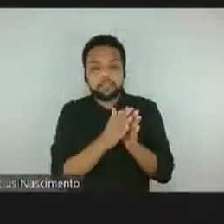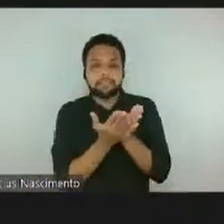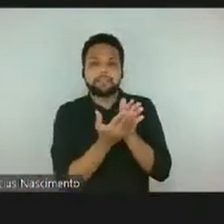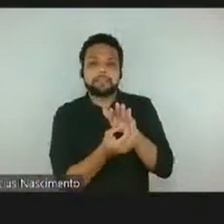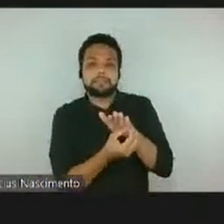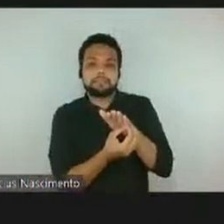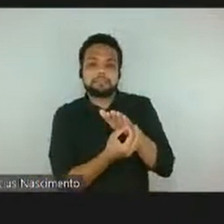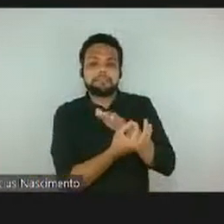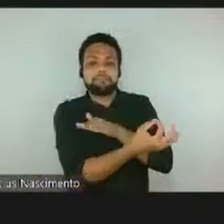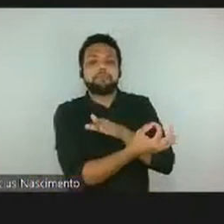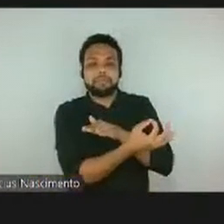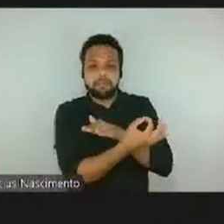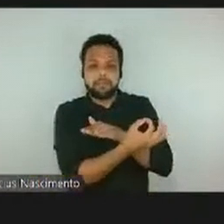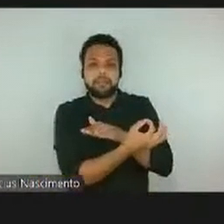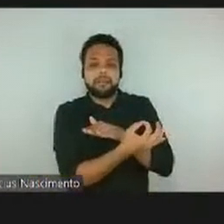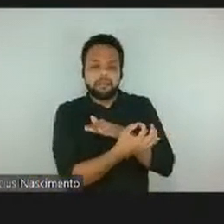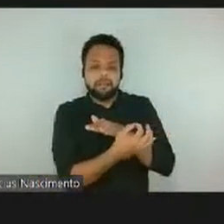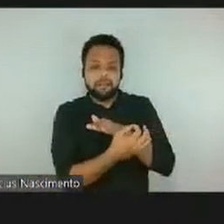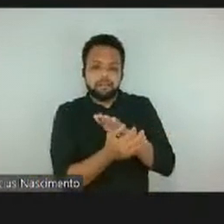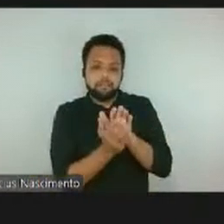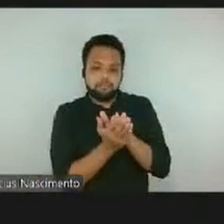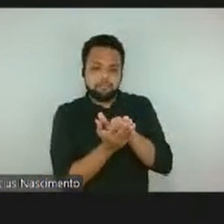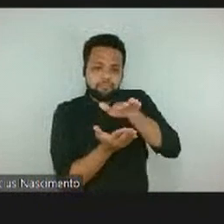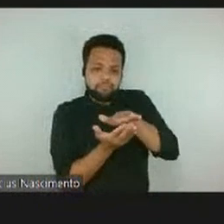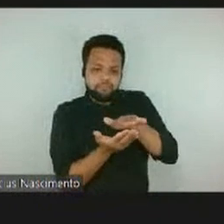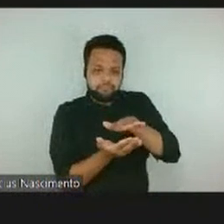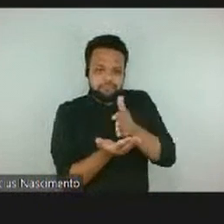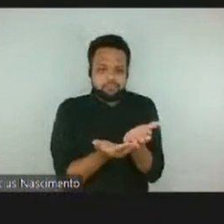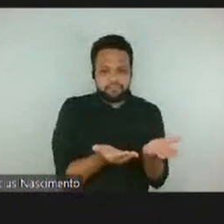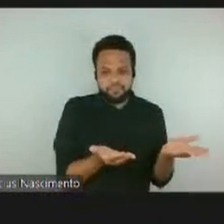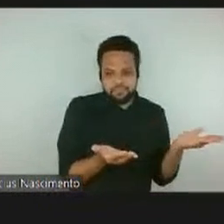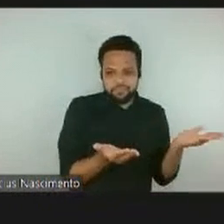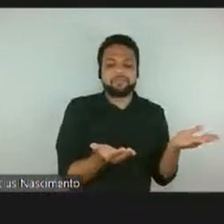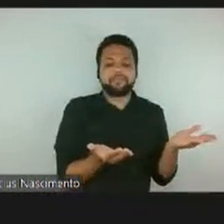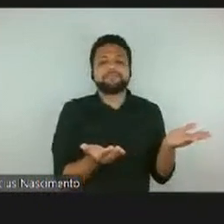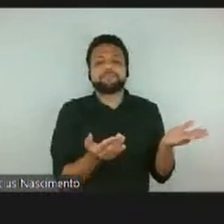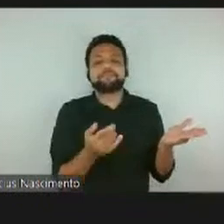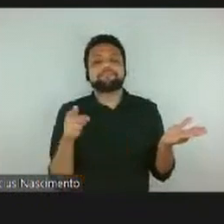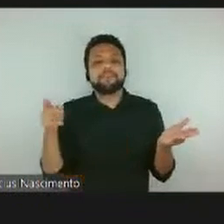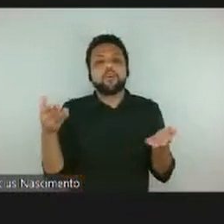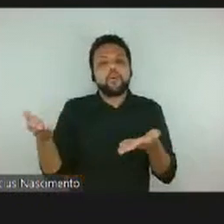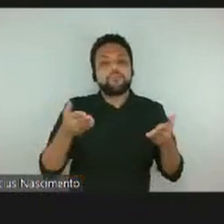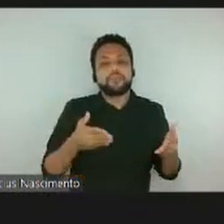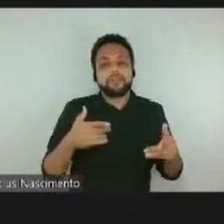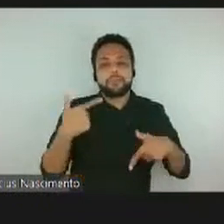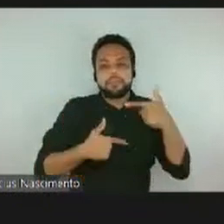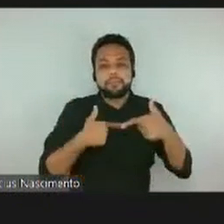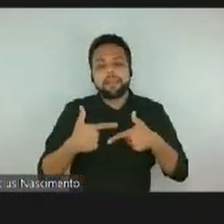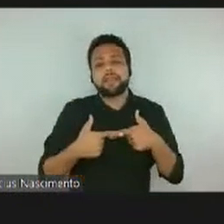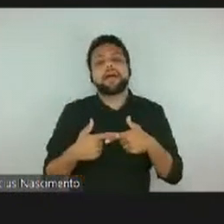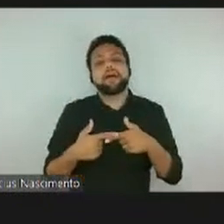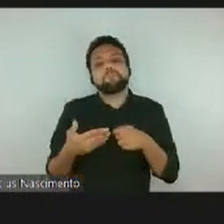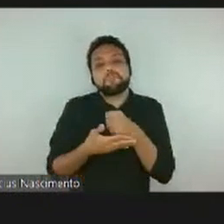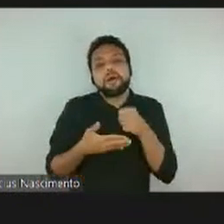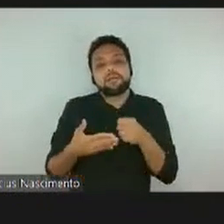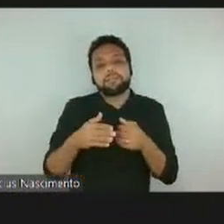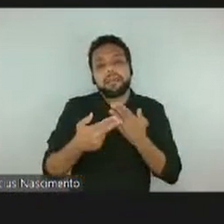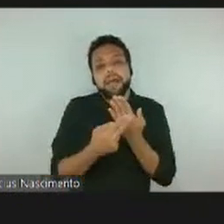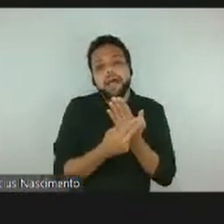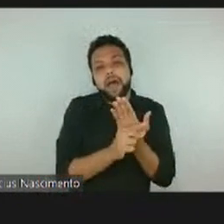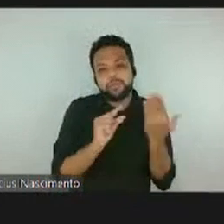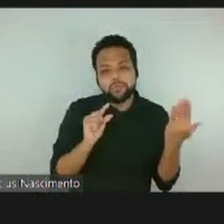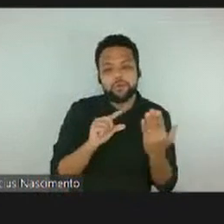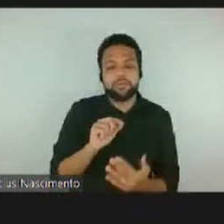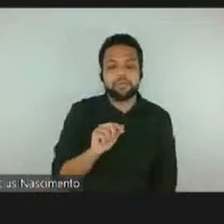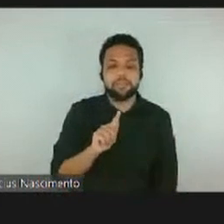o Galciani convida os artistas para trabalharem a partir de autores. Guimarães Rosa, Clarice Lispector, Leminski,